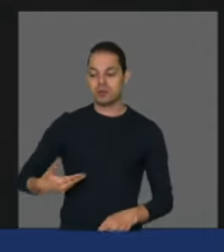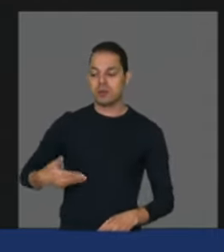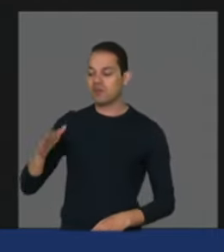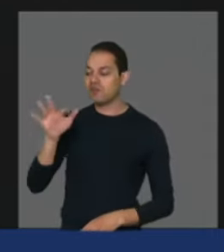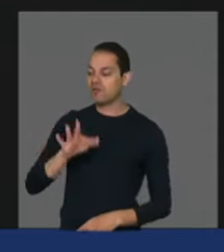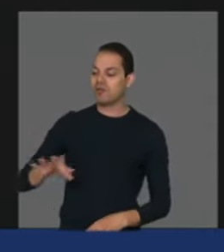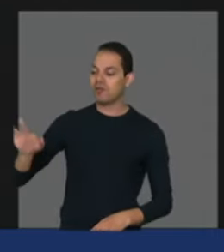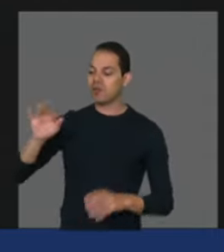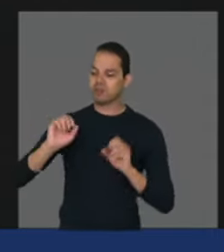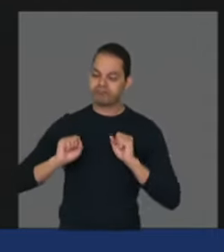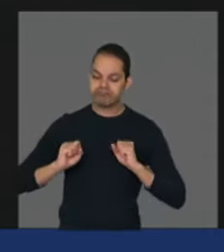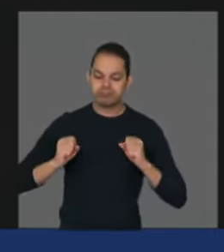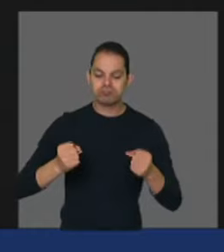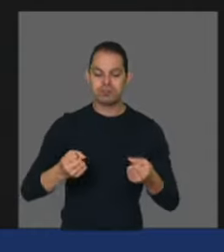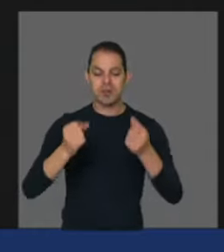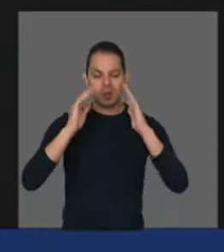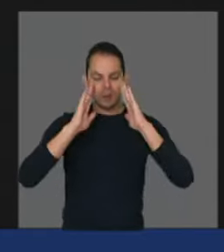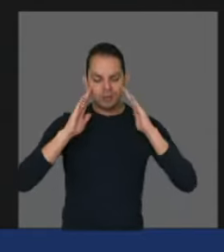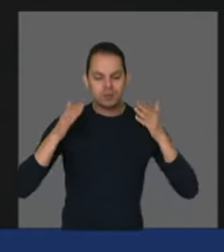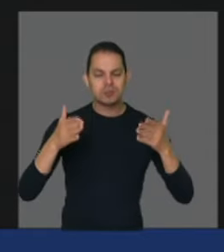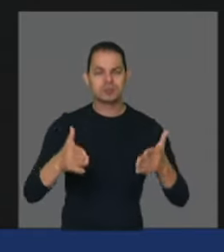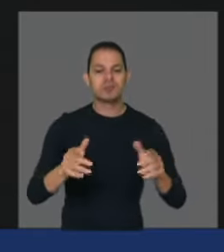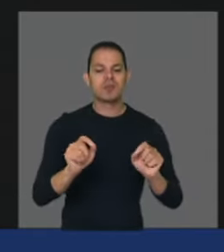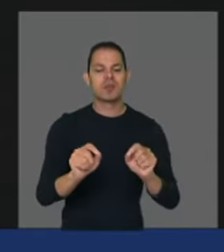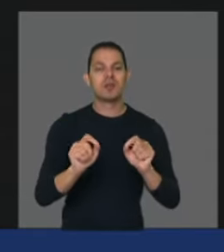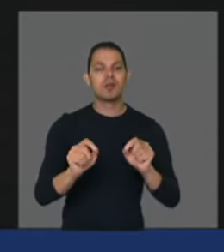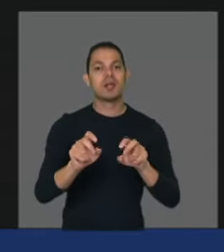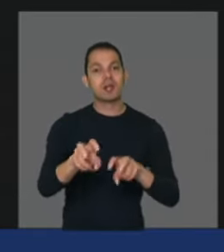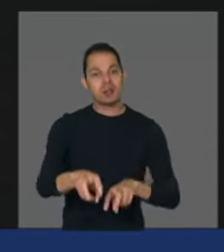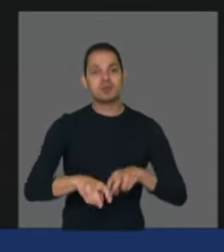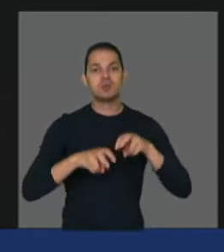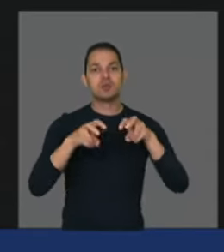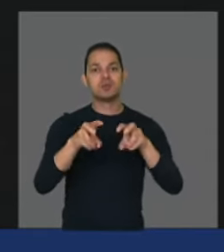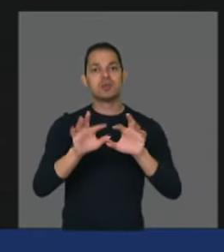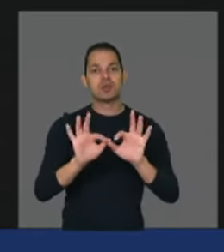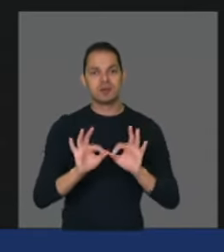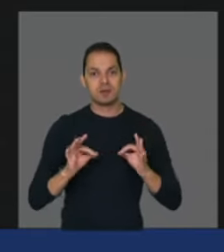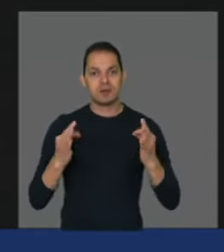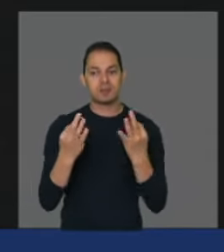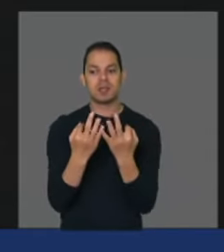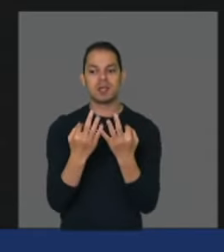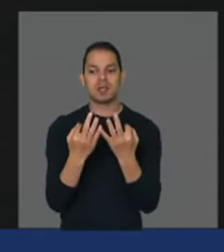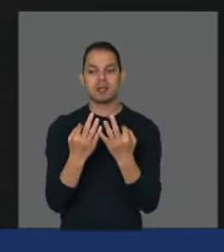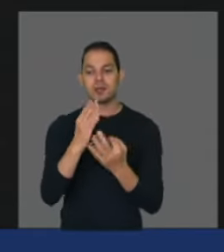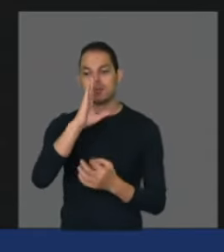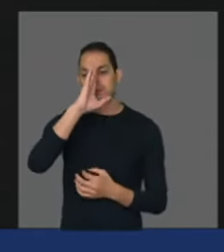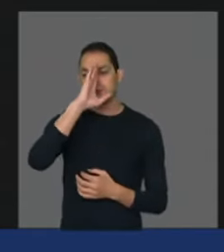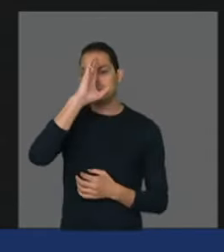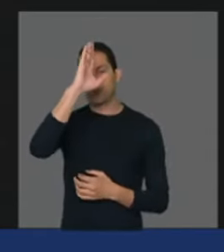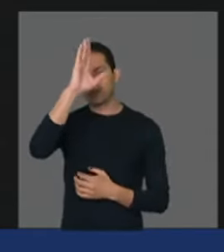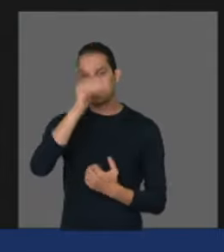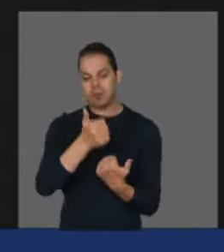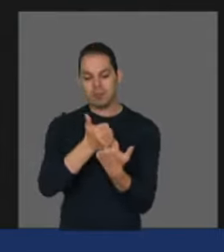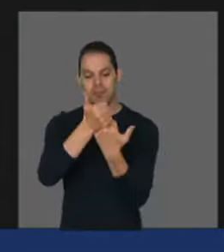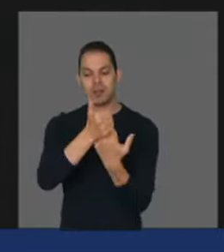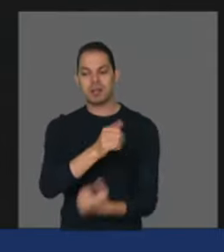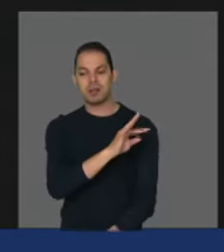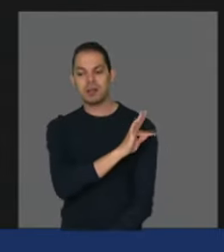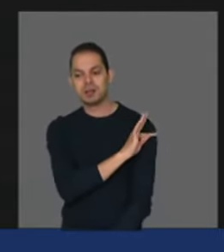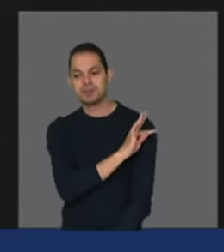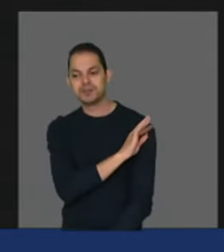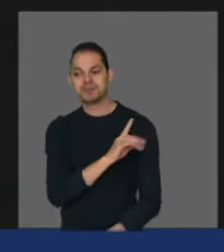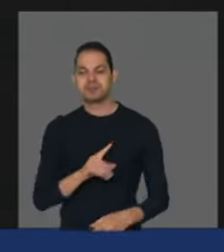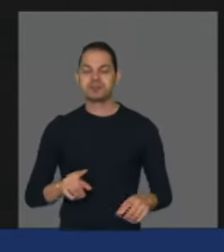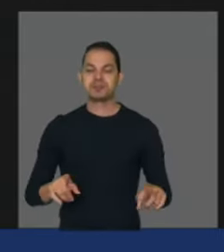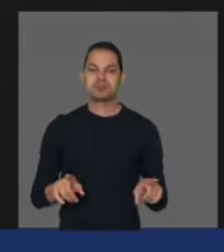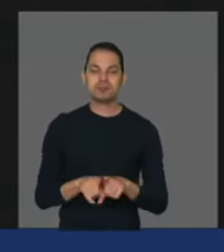energias e recursos para a agricultura familiar e principalmente para a assistência técnica e a